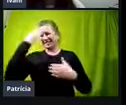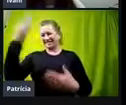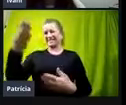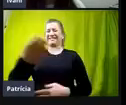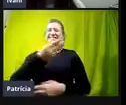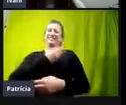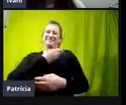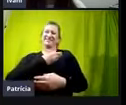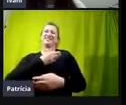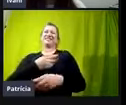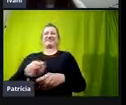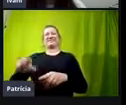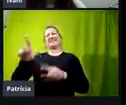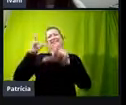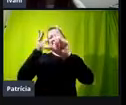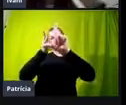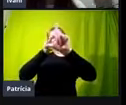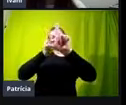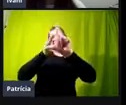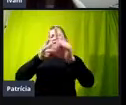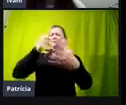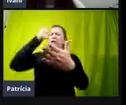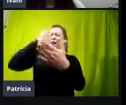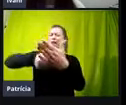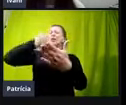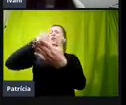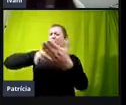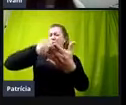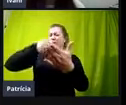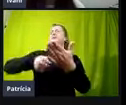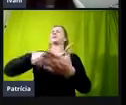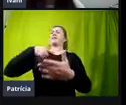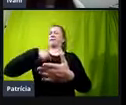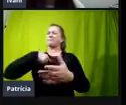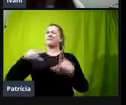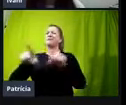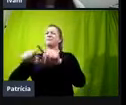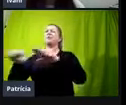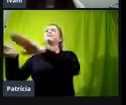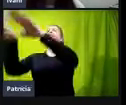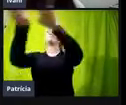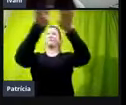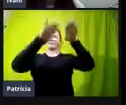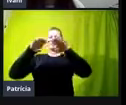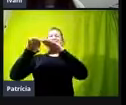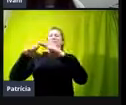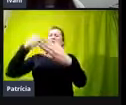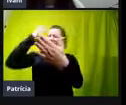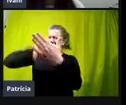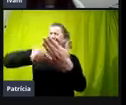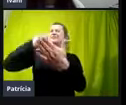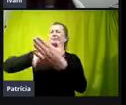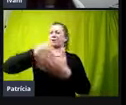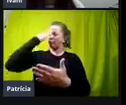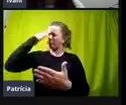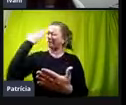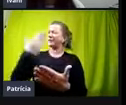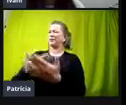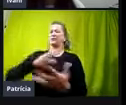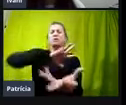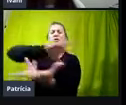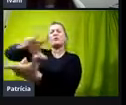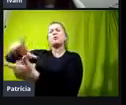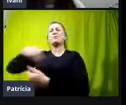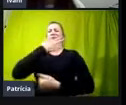luta também é minha e deveria ser de todos nós, mas vai ser, eu ainda acredito num melhor de